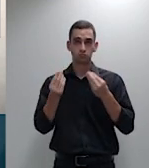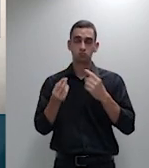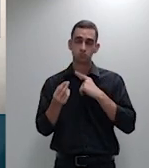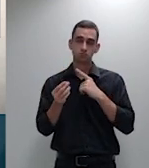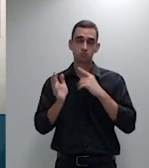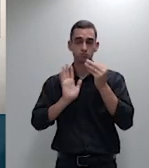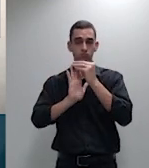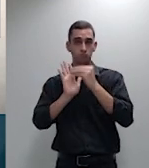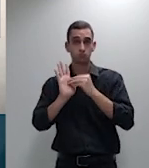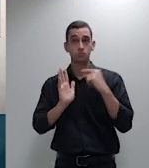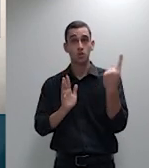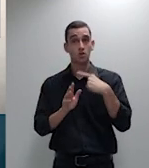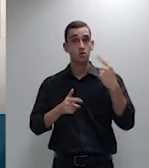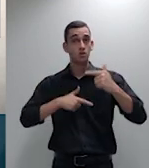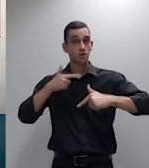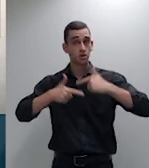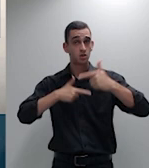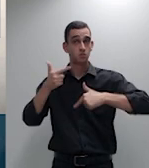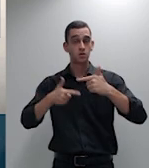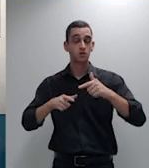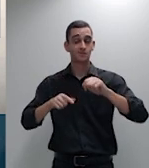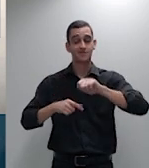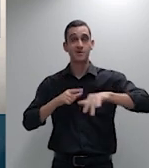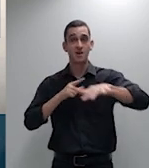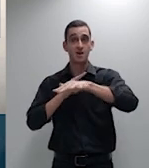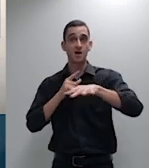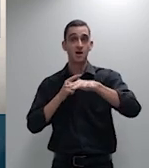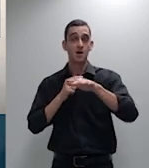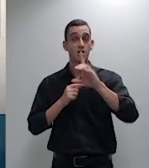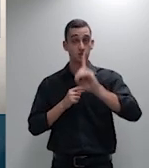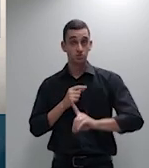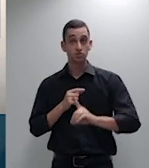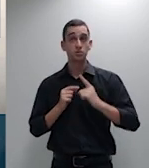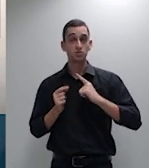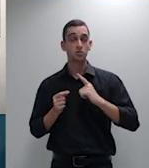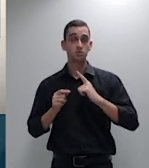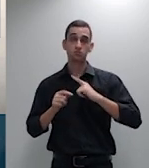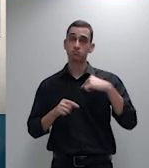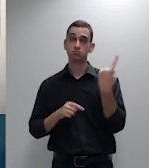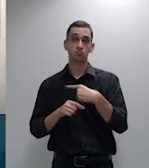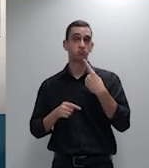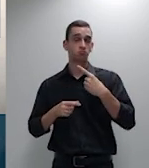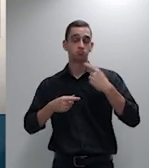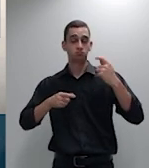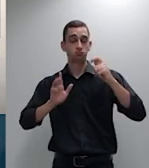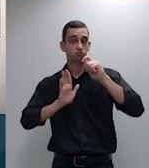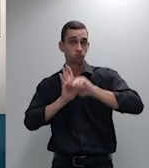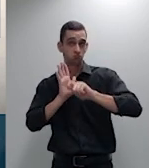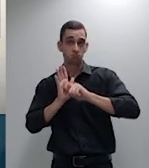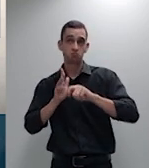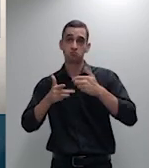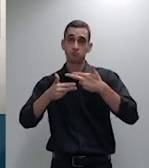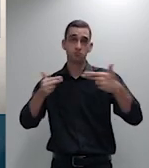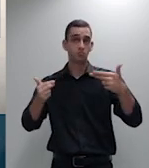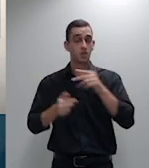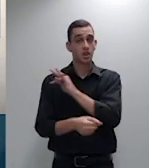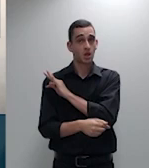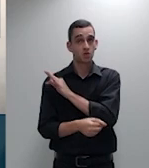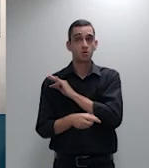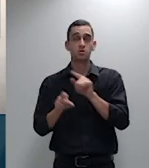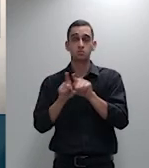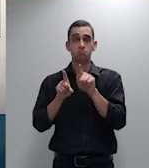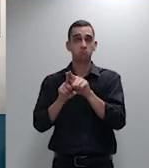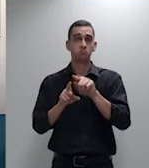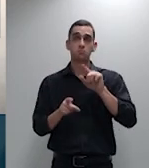com o direito nós escrevemos peças técnicas e não peças literárias portanto se tiver que repetir duas